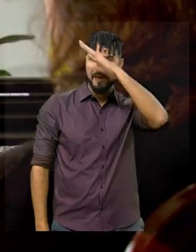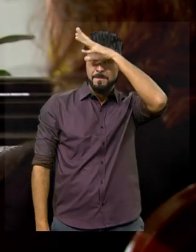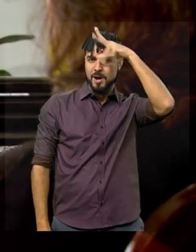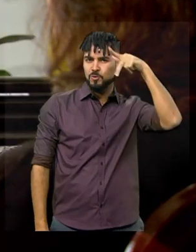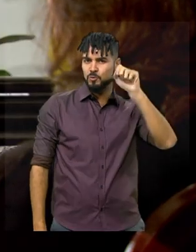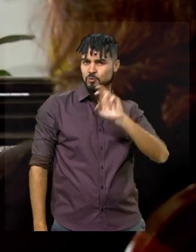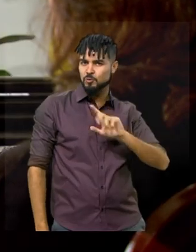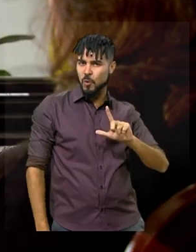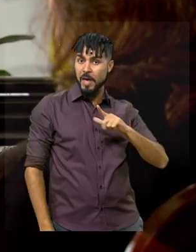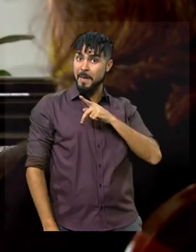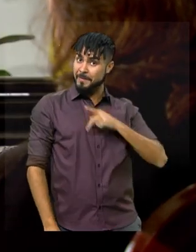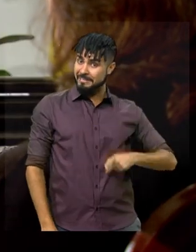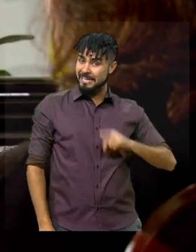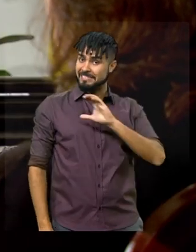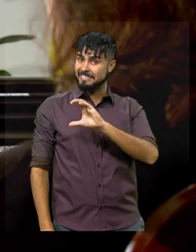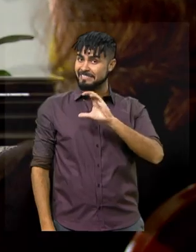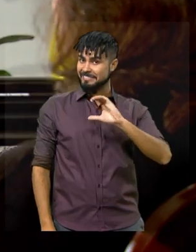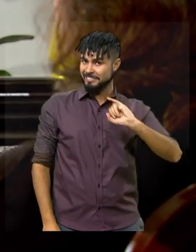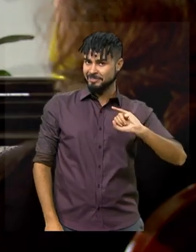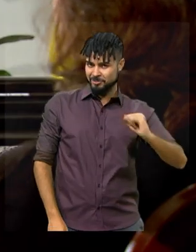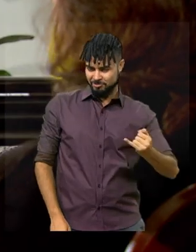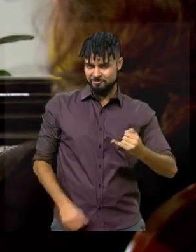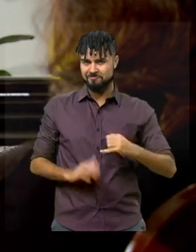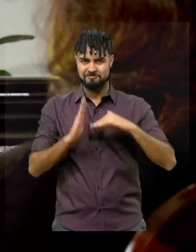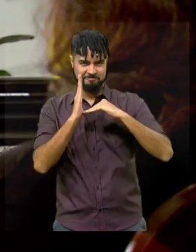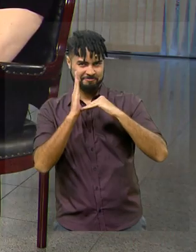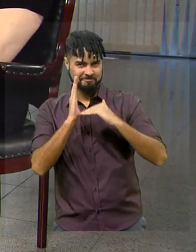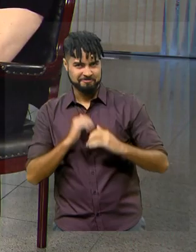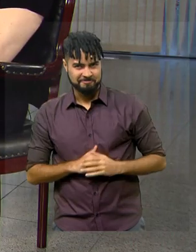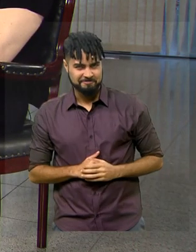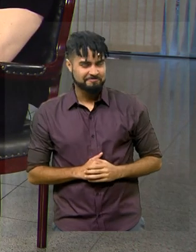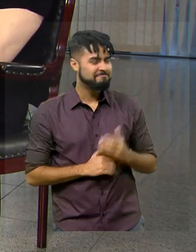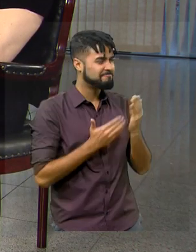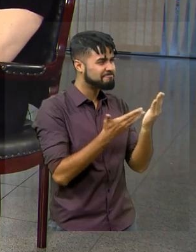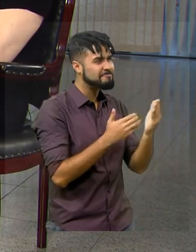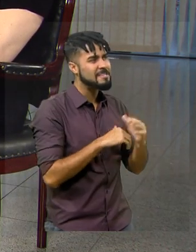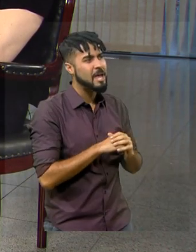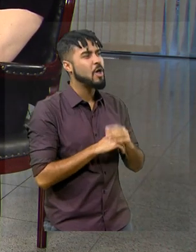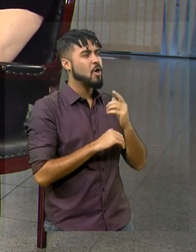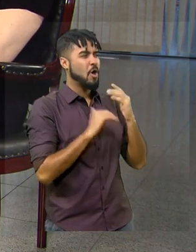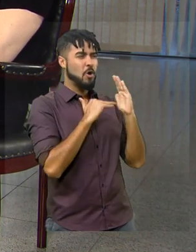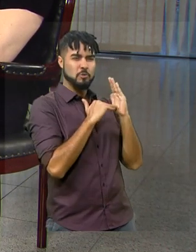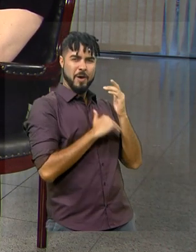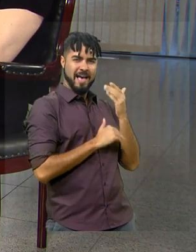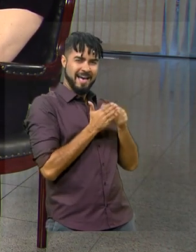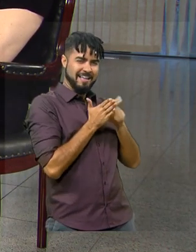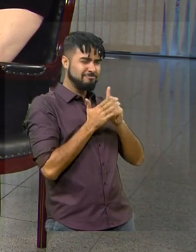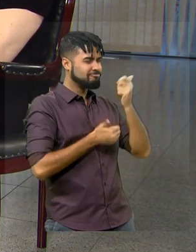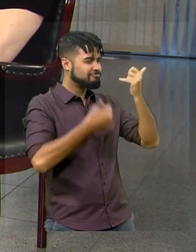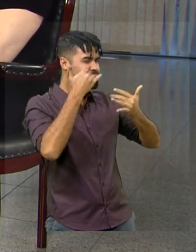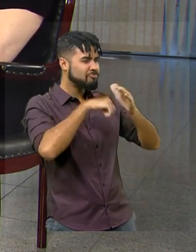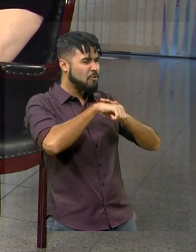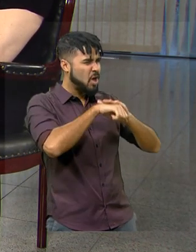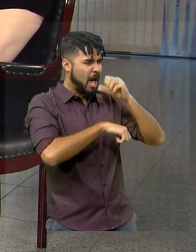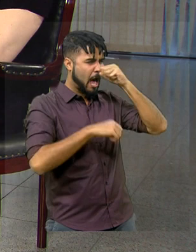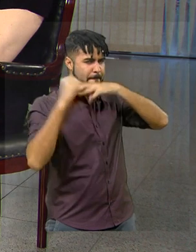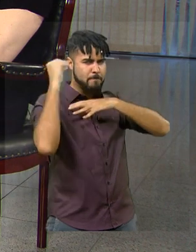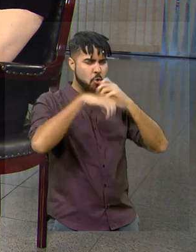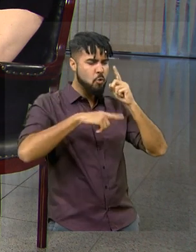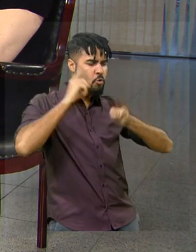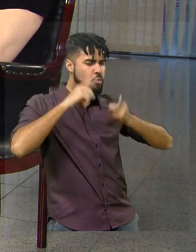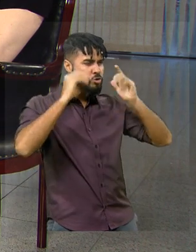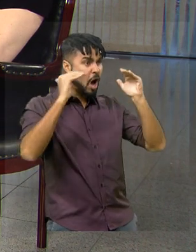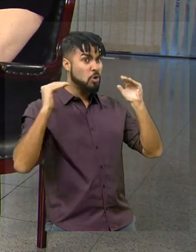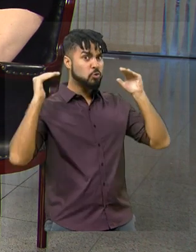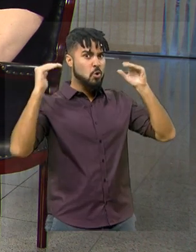presidente da Comissão de Constituição e Justiça do Senado. Senadora, a gente encerrou o bloco anterior falando sobre a questão de abuso de autoridade,